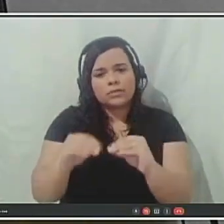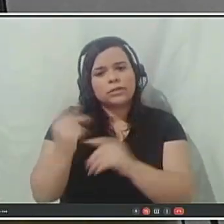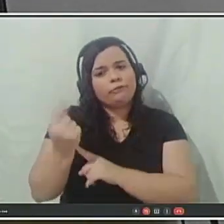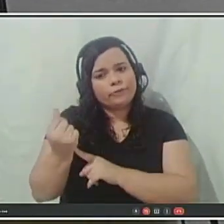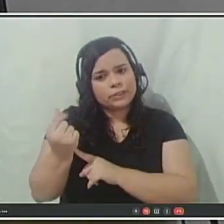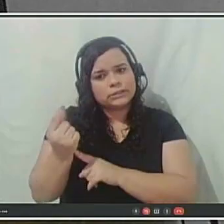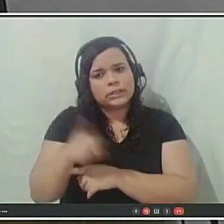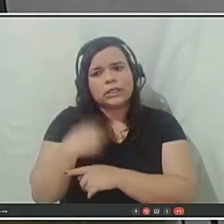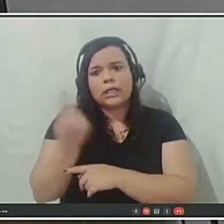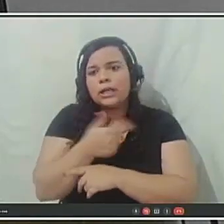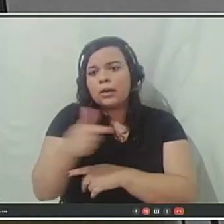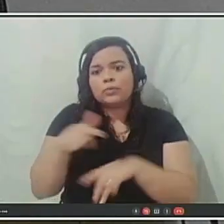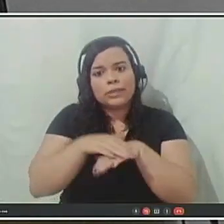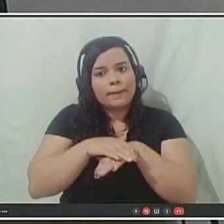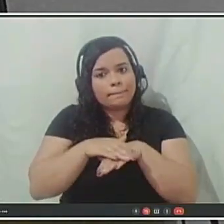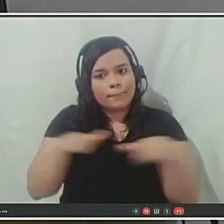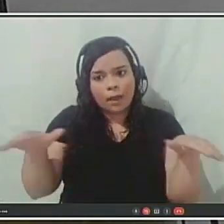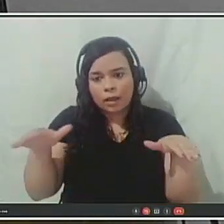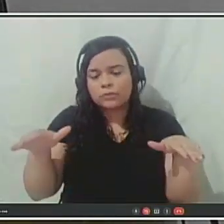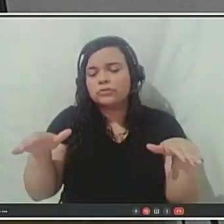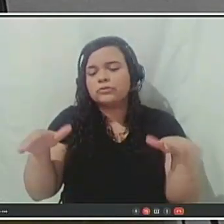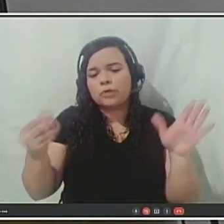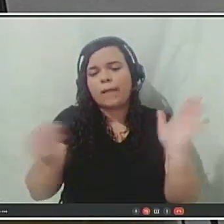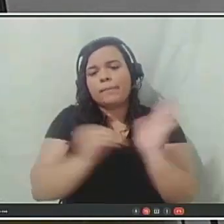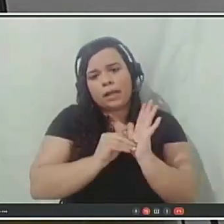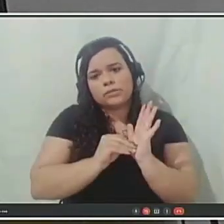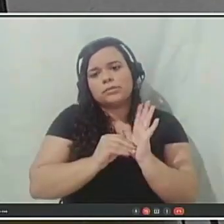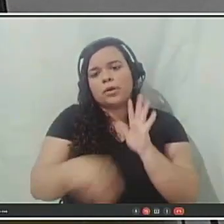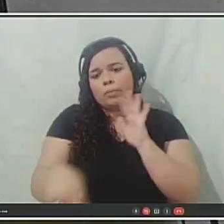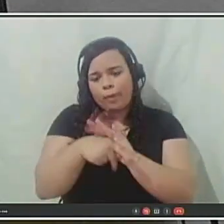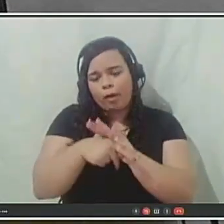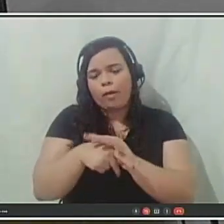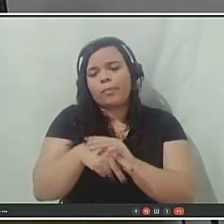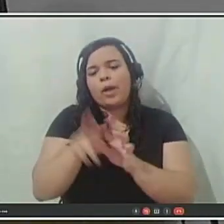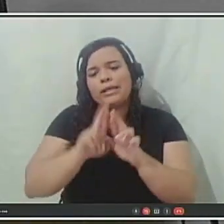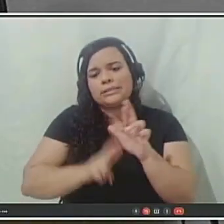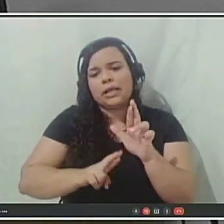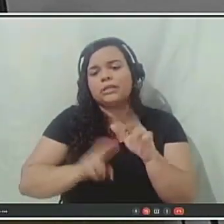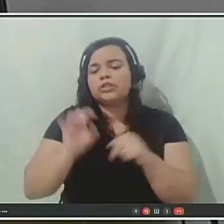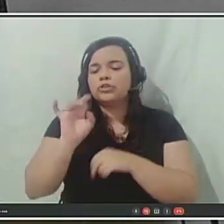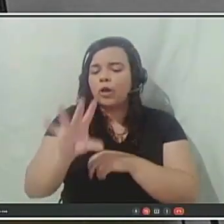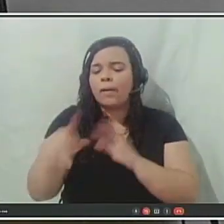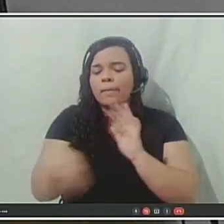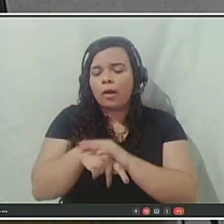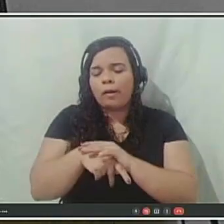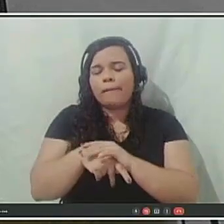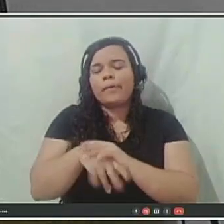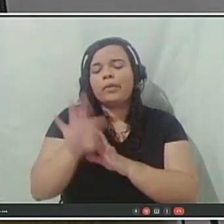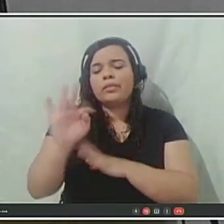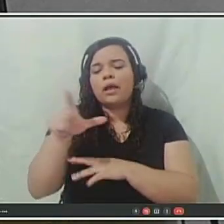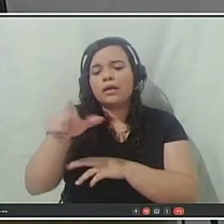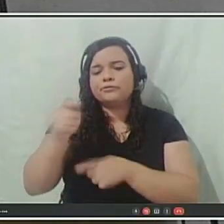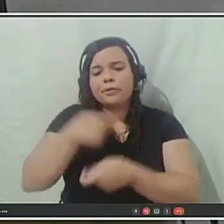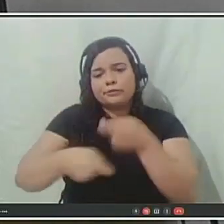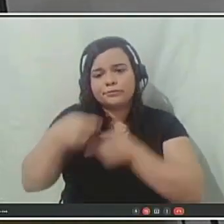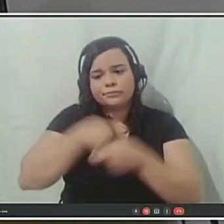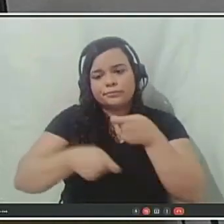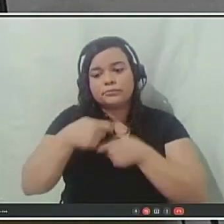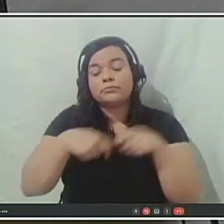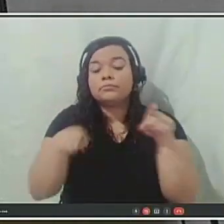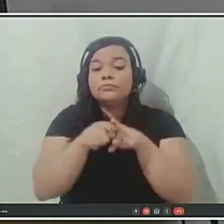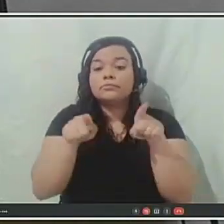aplicação de receita financeira, a não ser a da taxa de administração. Não há mais valores lá, no fundo,